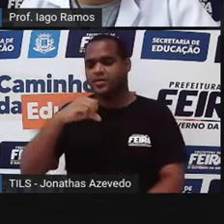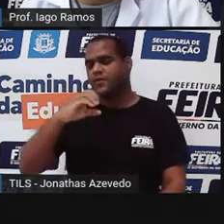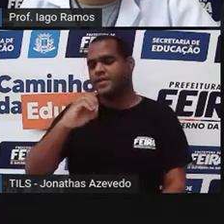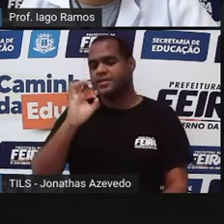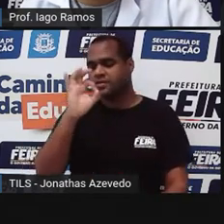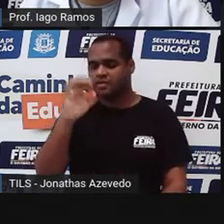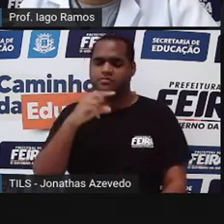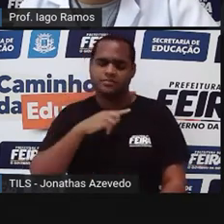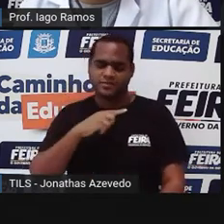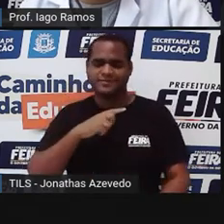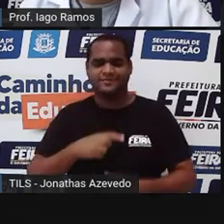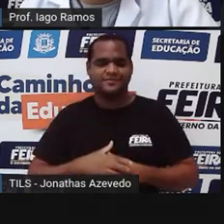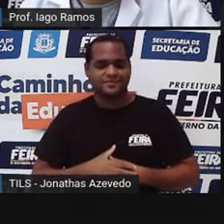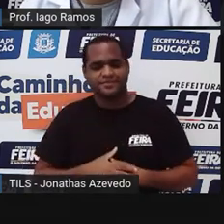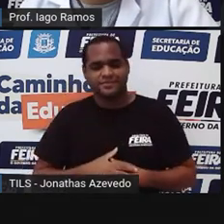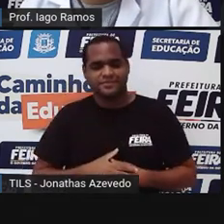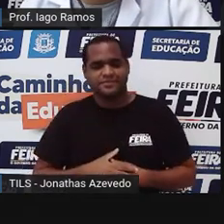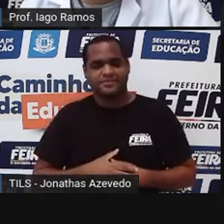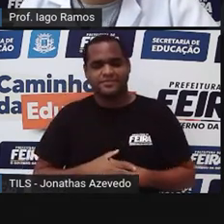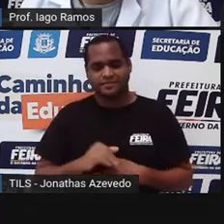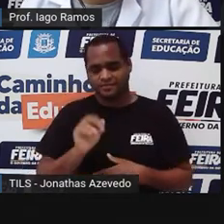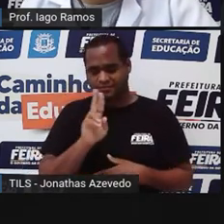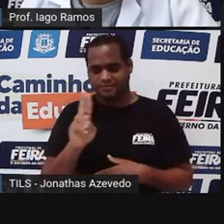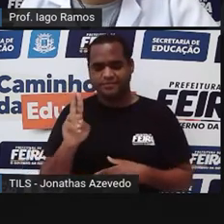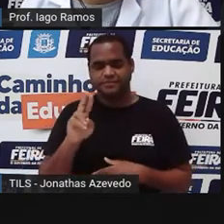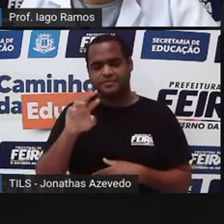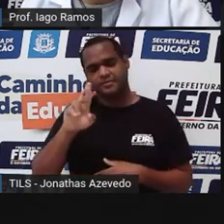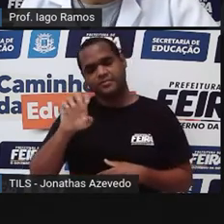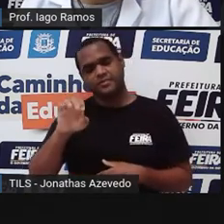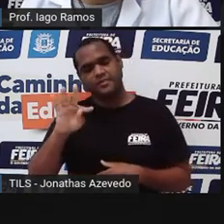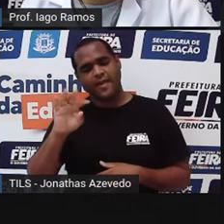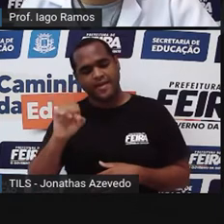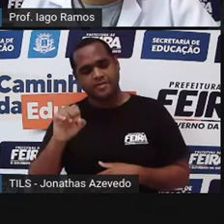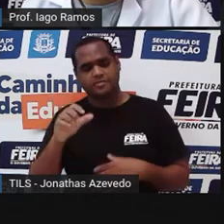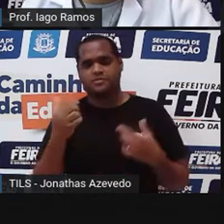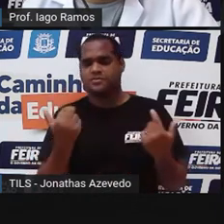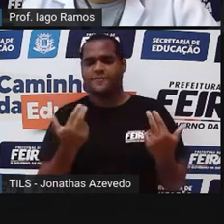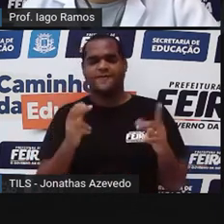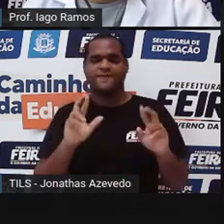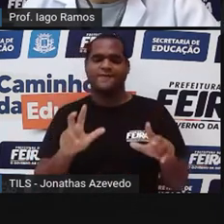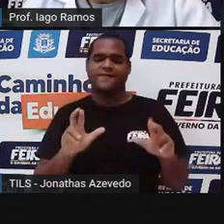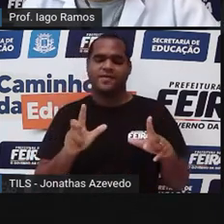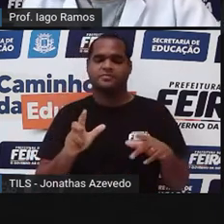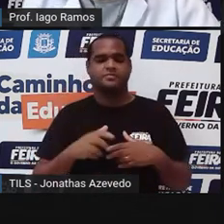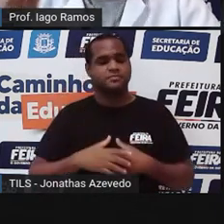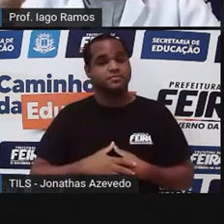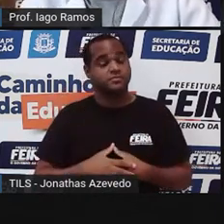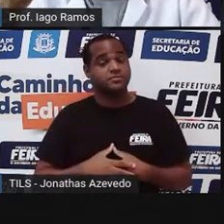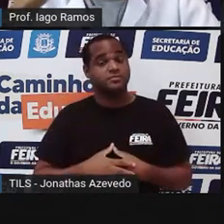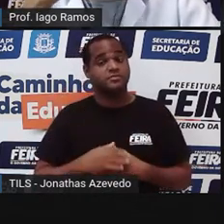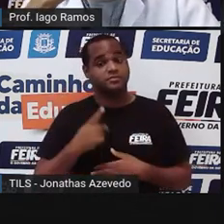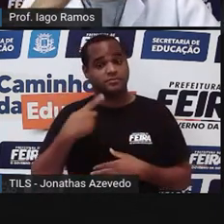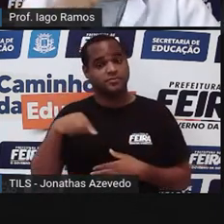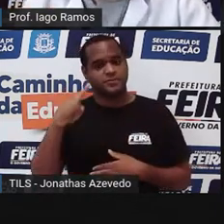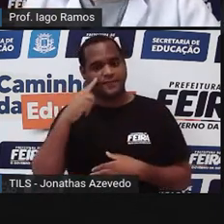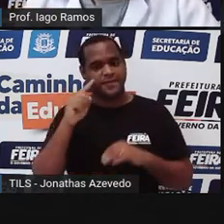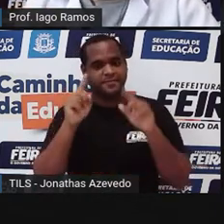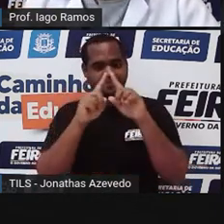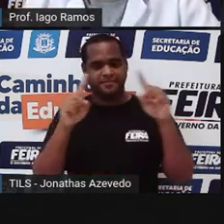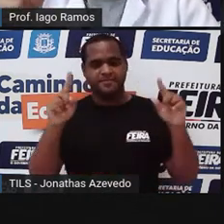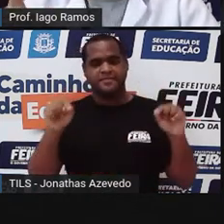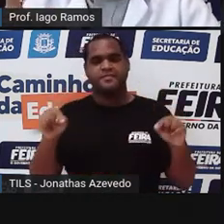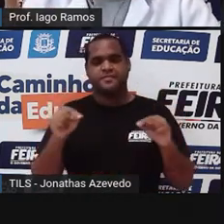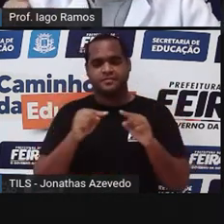graus, que são chamados ângulos retos. E aqui não são. Tá bom? Então, o quadrado a gente diz que é